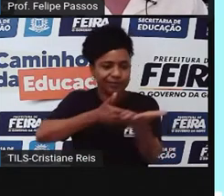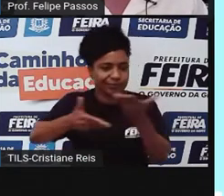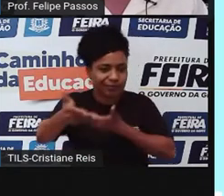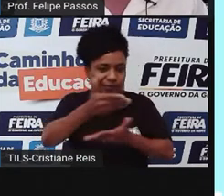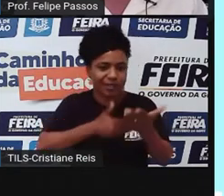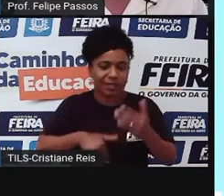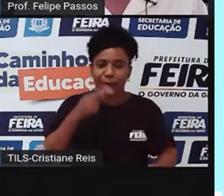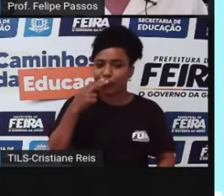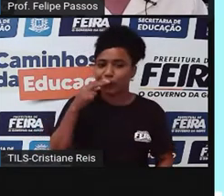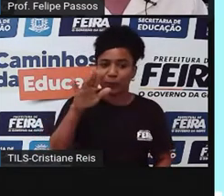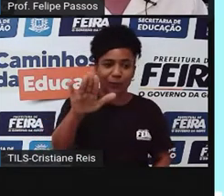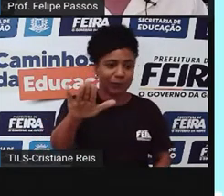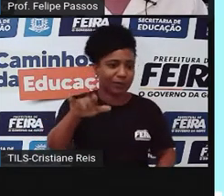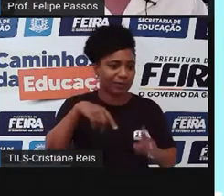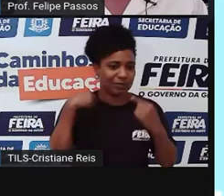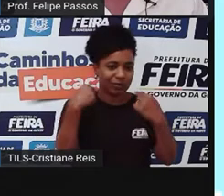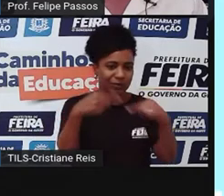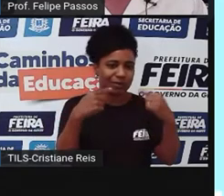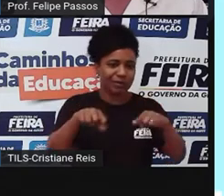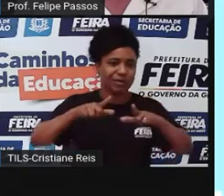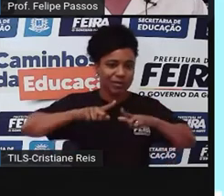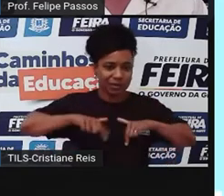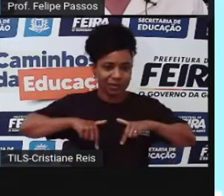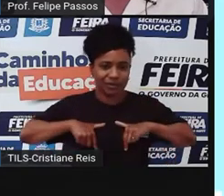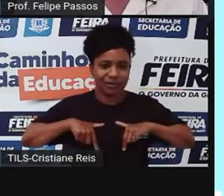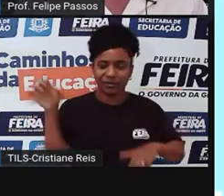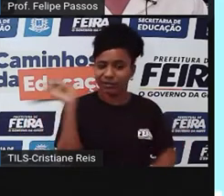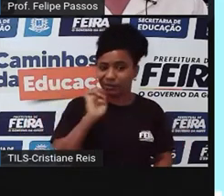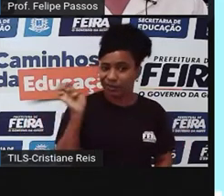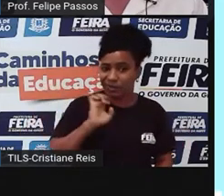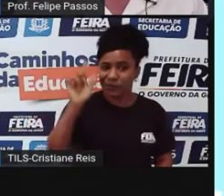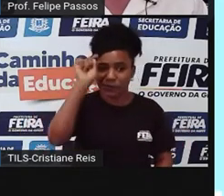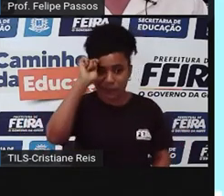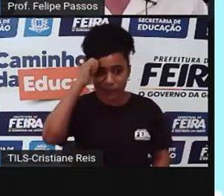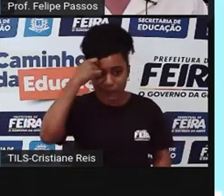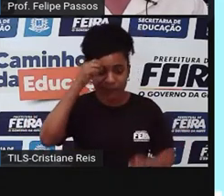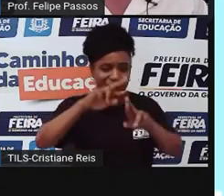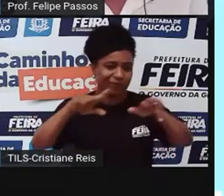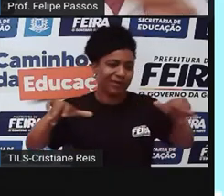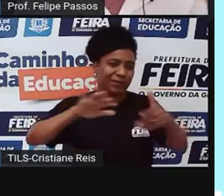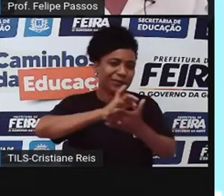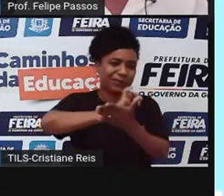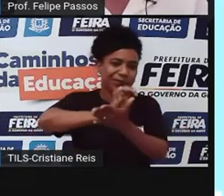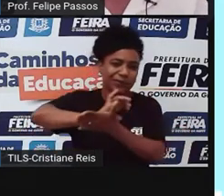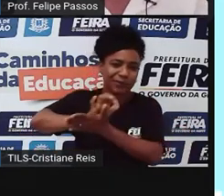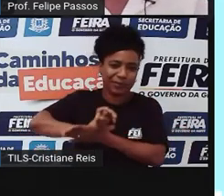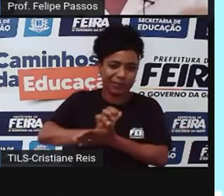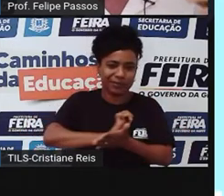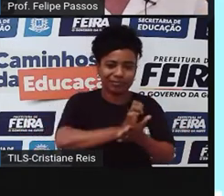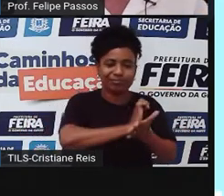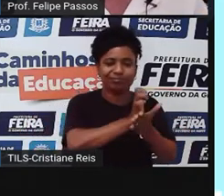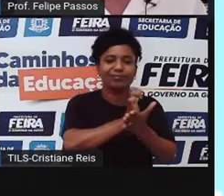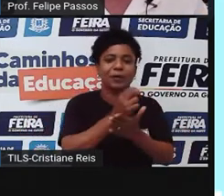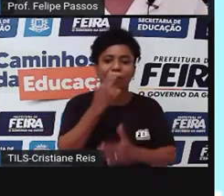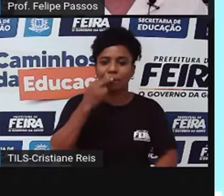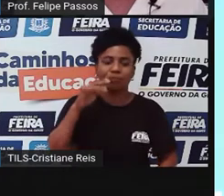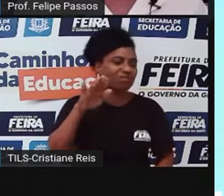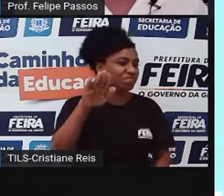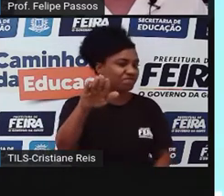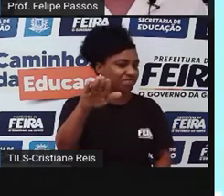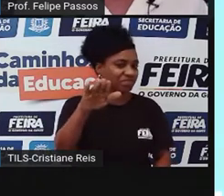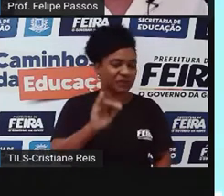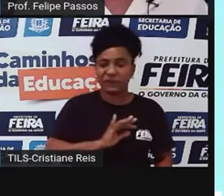perseguidor de judeus, de negros, de gays. E, assim, figura terrível da história, porém,